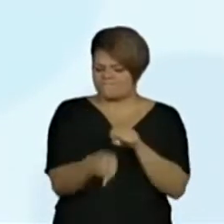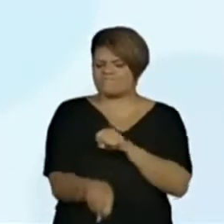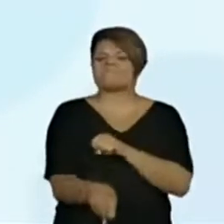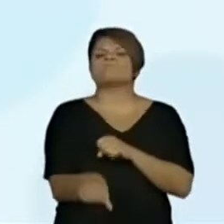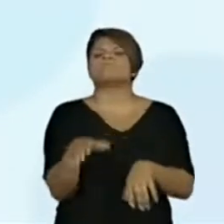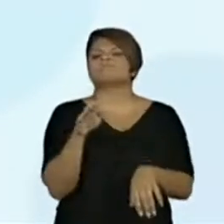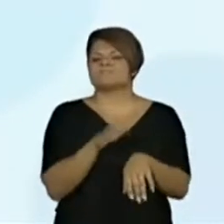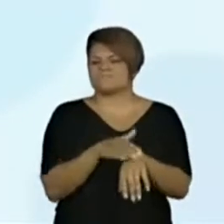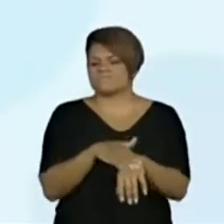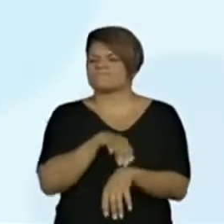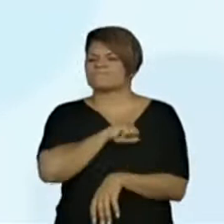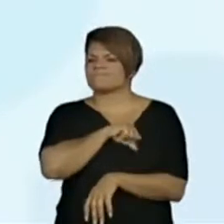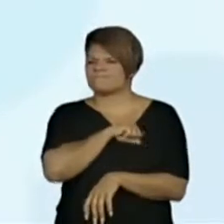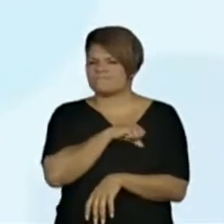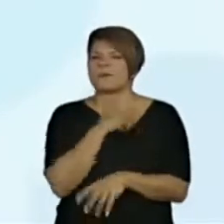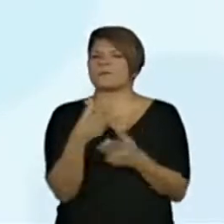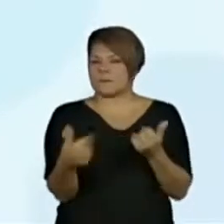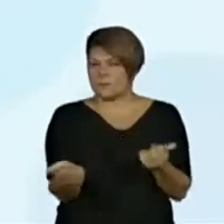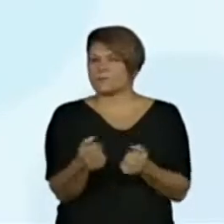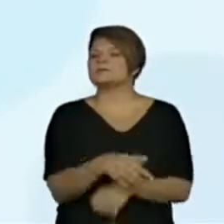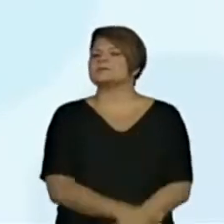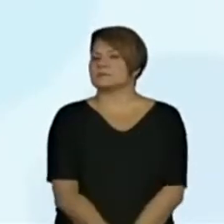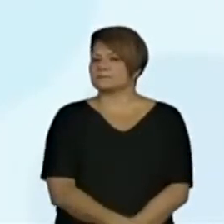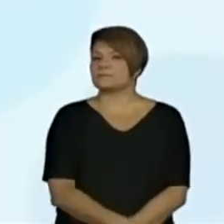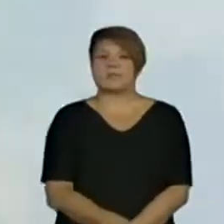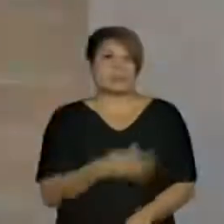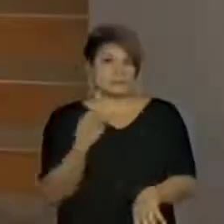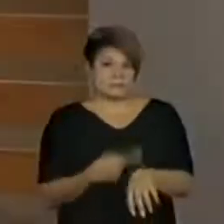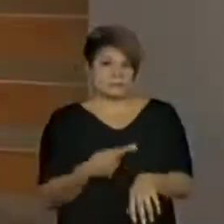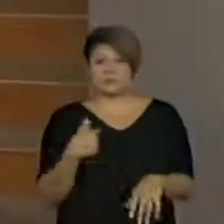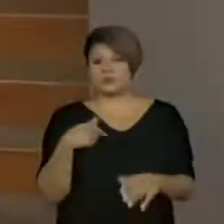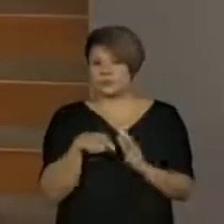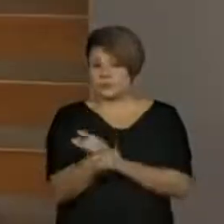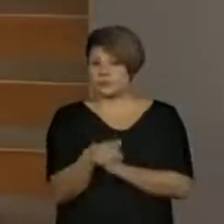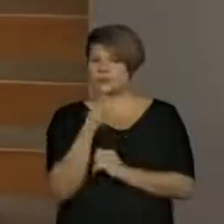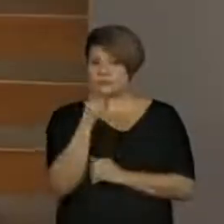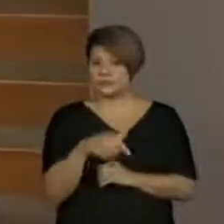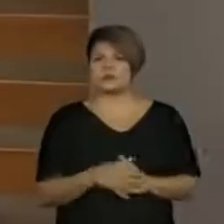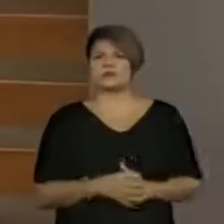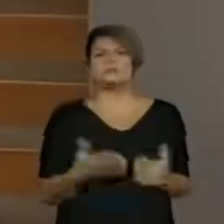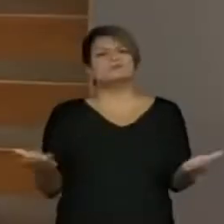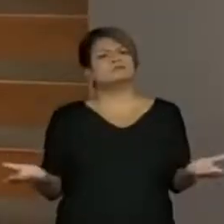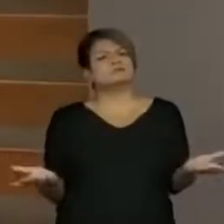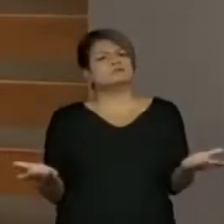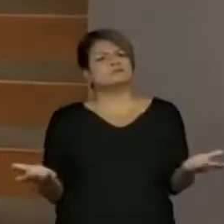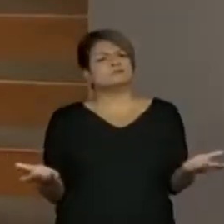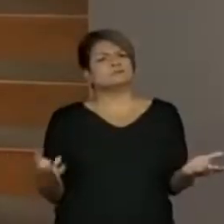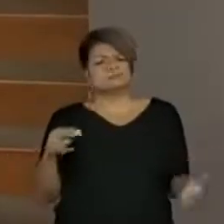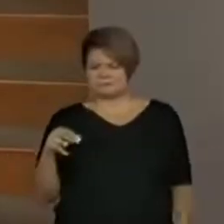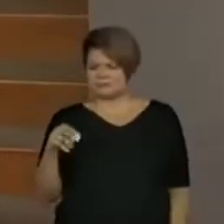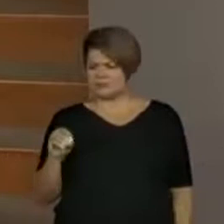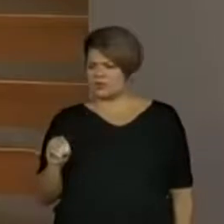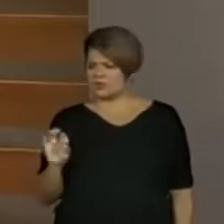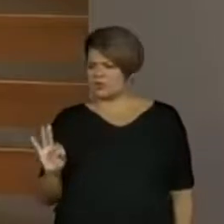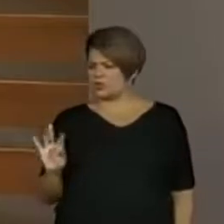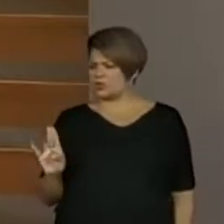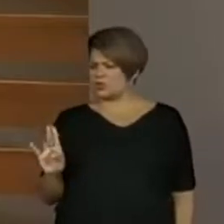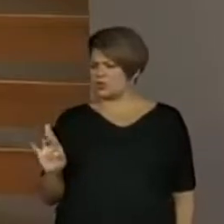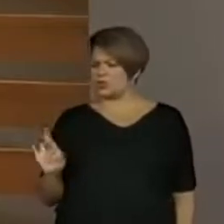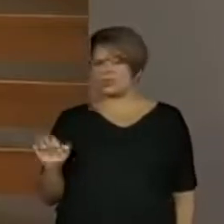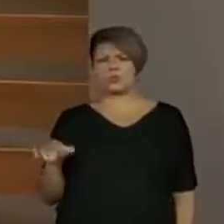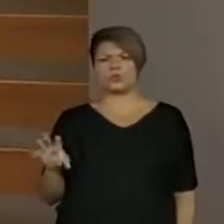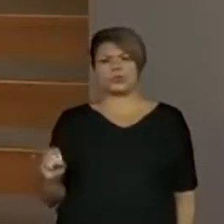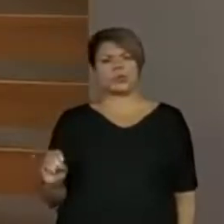E esse momento que eu pergunto para vocês, e eu preciso que vocês pensem, o que será que o noturno vai causar, Será? A gente já